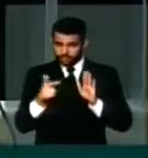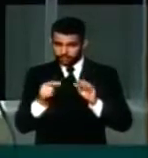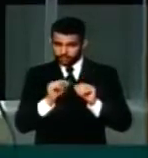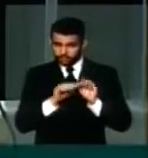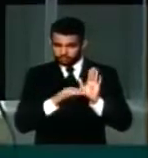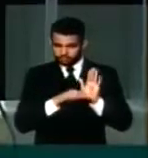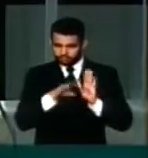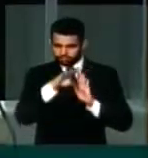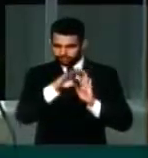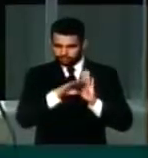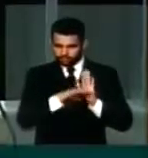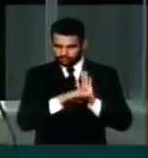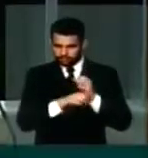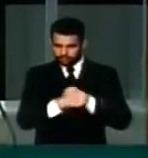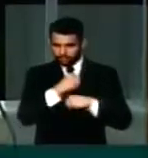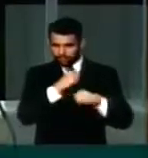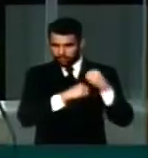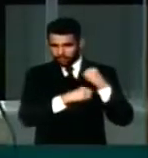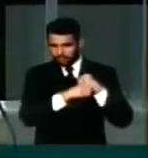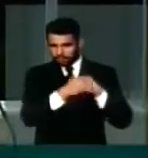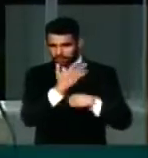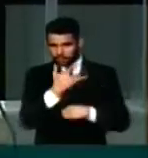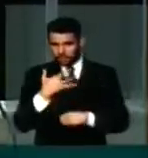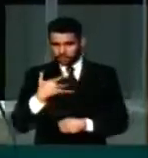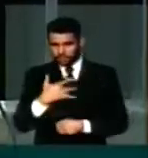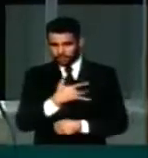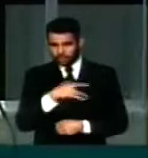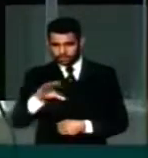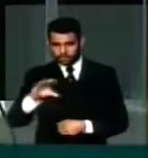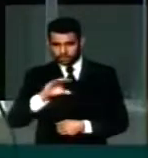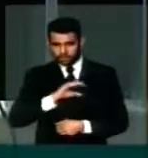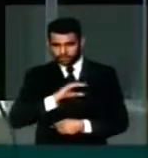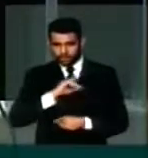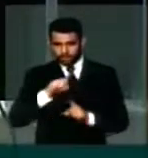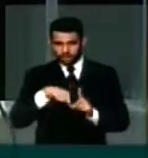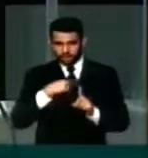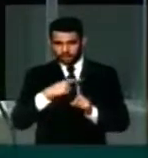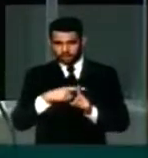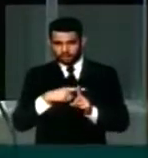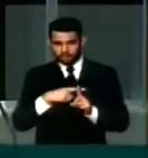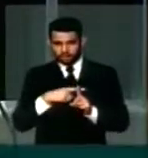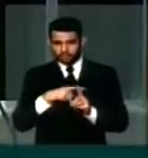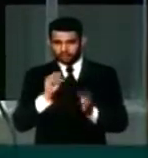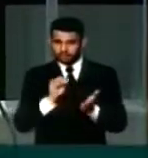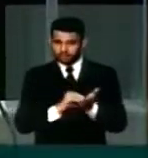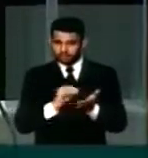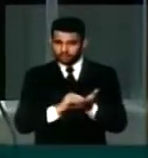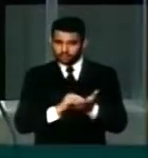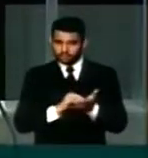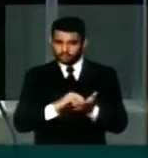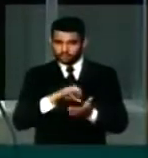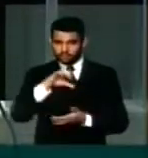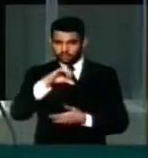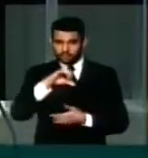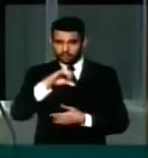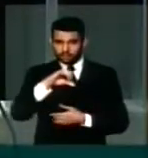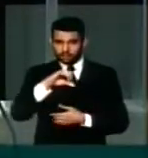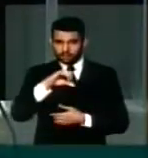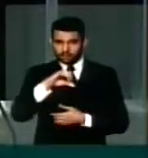esse escalonamento, no ano que passou, a saúde recebeu os ainda assim insuficientes 91